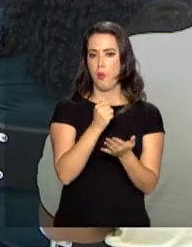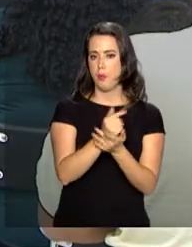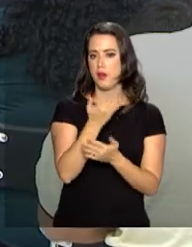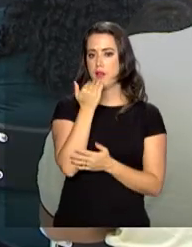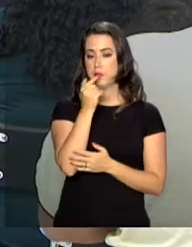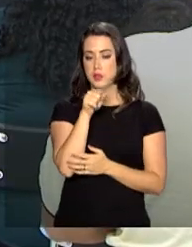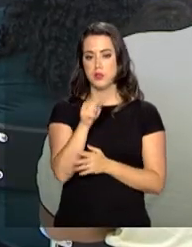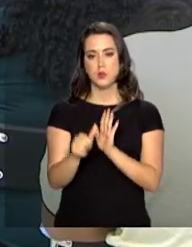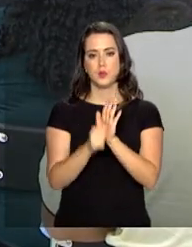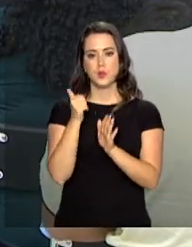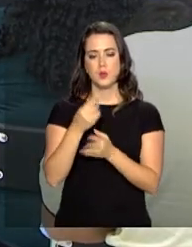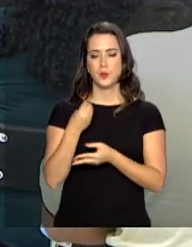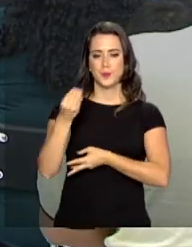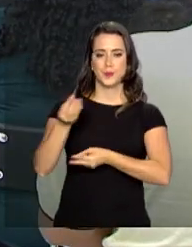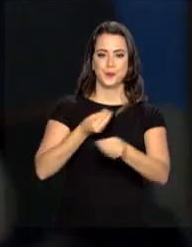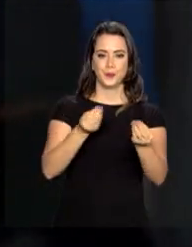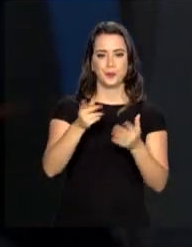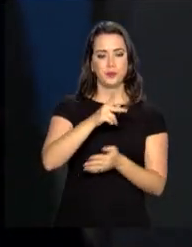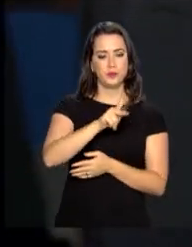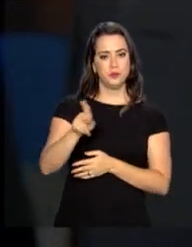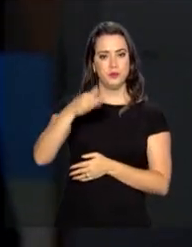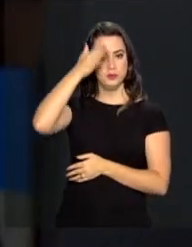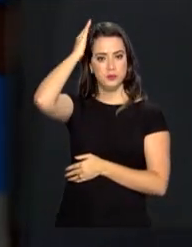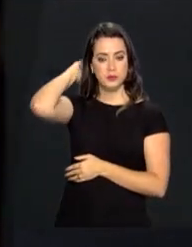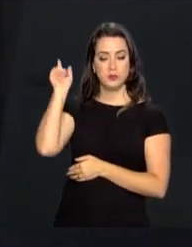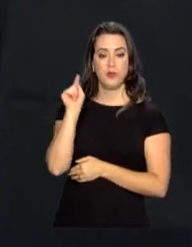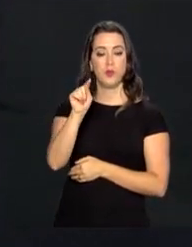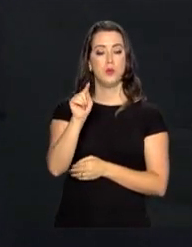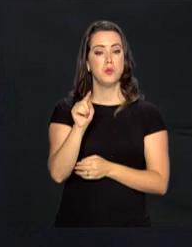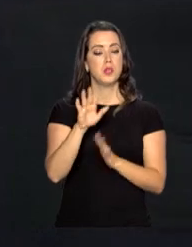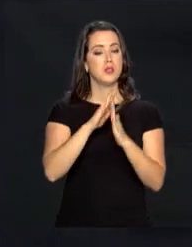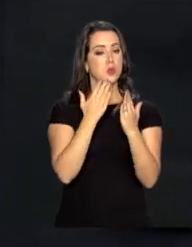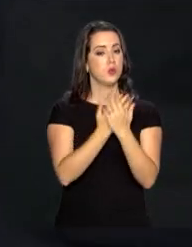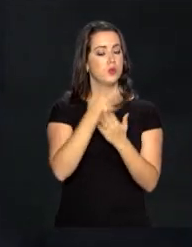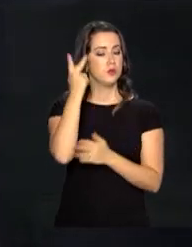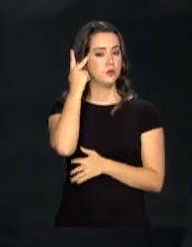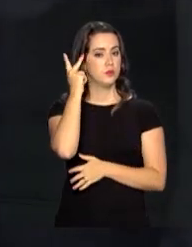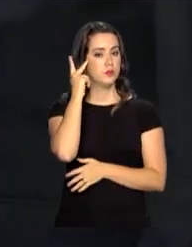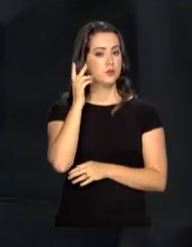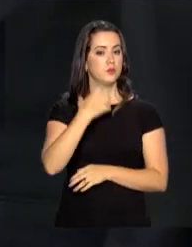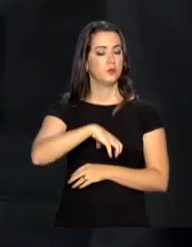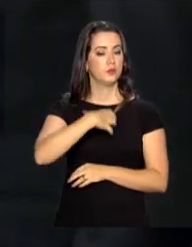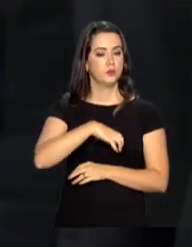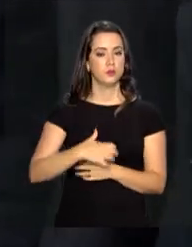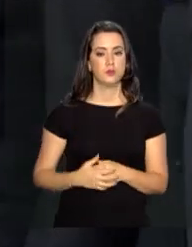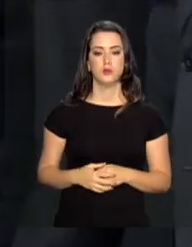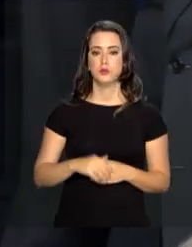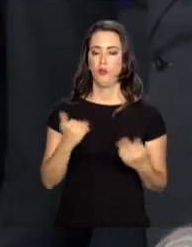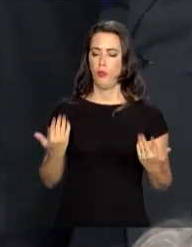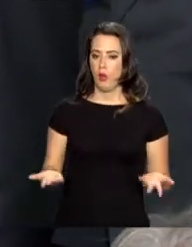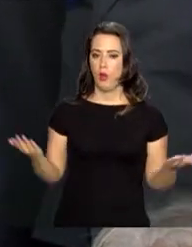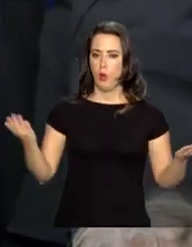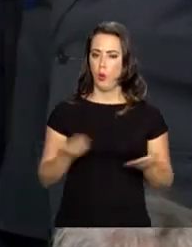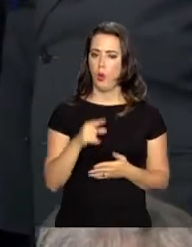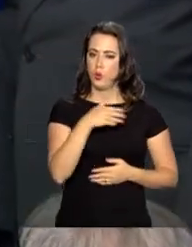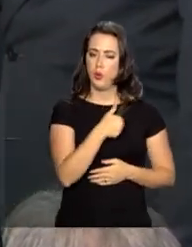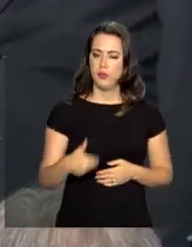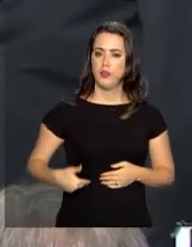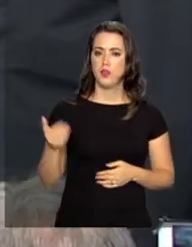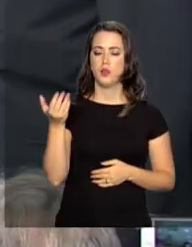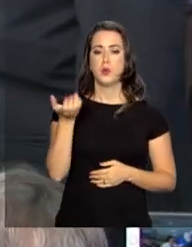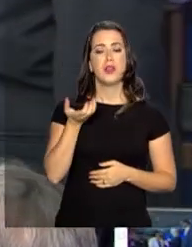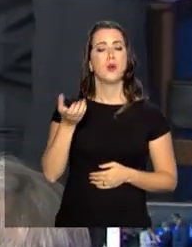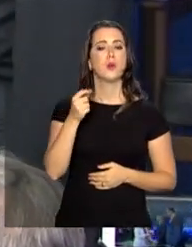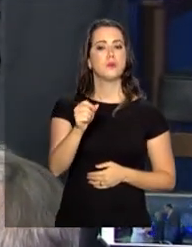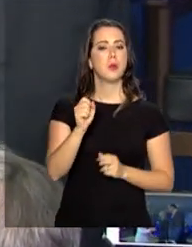primeiros cartões foram entregues pelo presidente Michel Temer para escolas de São Paulo e da Bahia. Com isso, o governo pretende dar